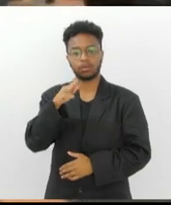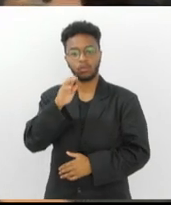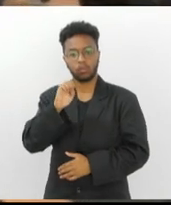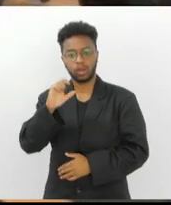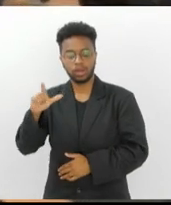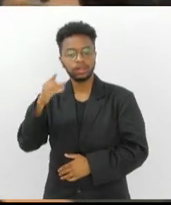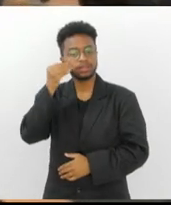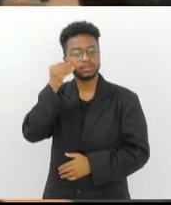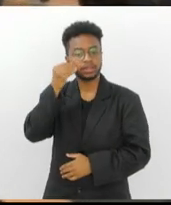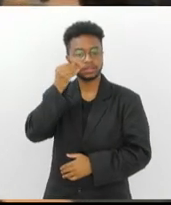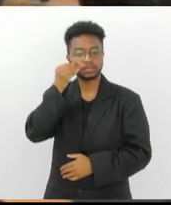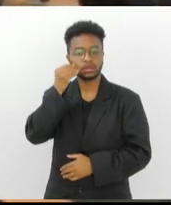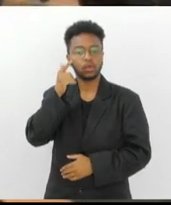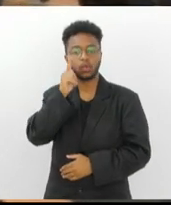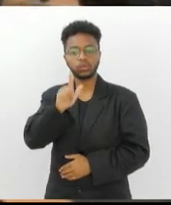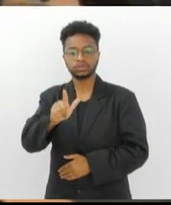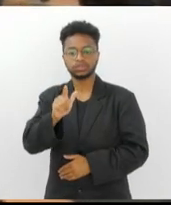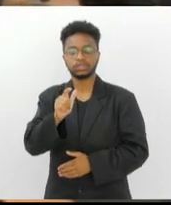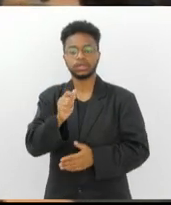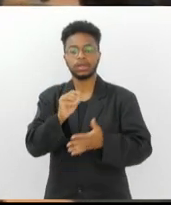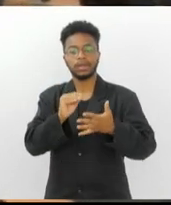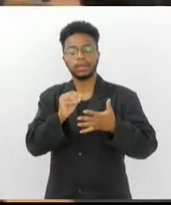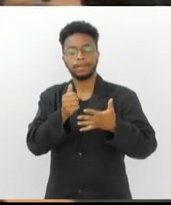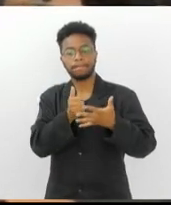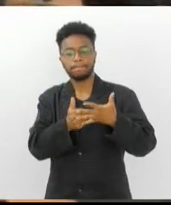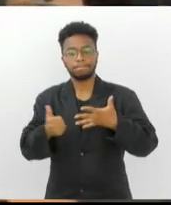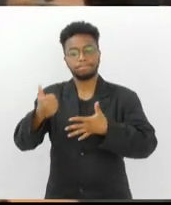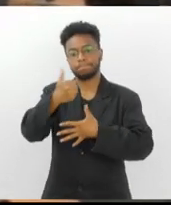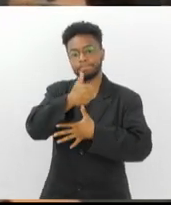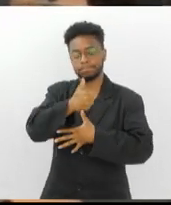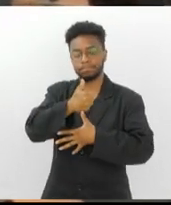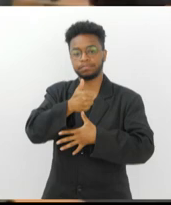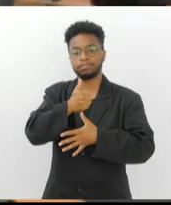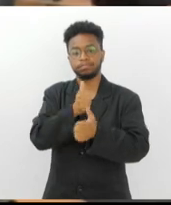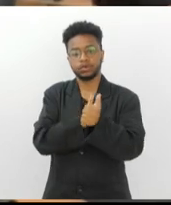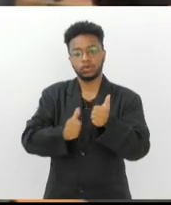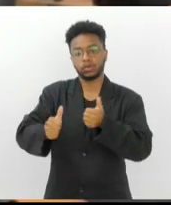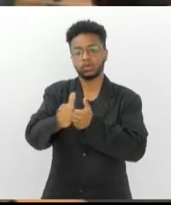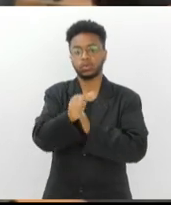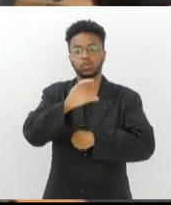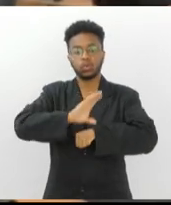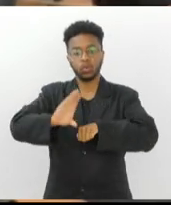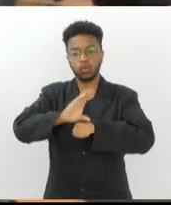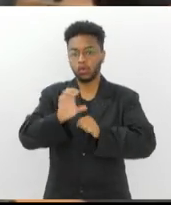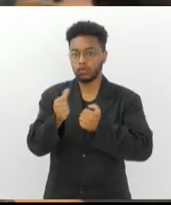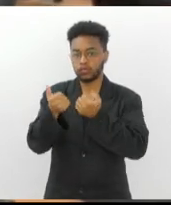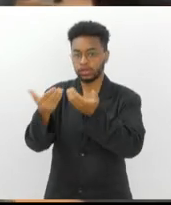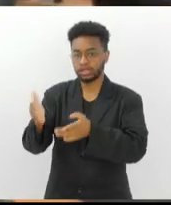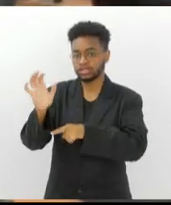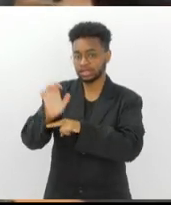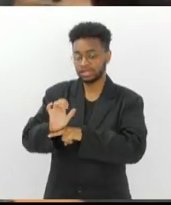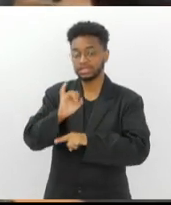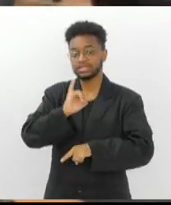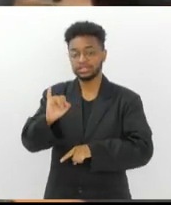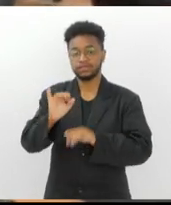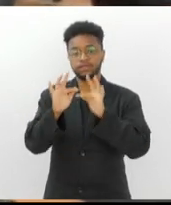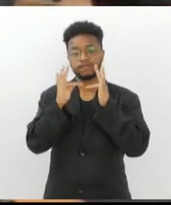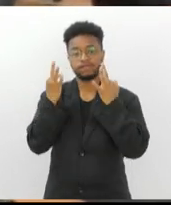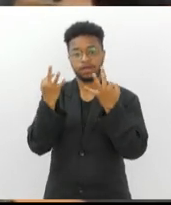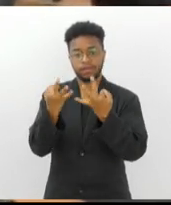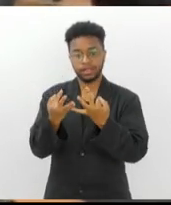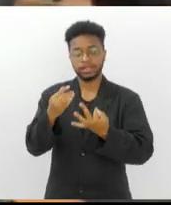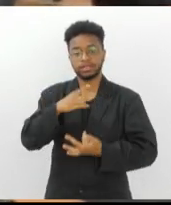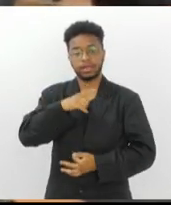garantir a prioridade nos cursos profissionalizantes ofertados pelo governo do Estado aos pais ou responsáveis